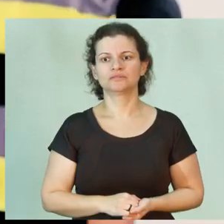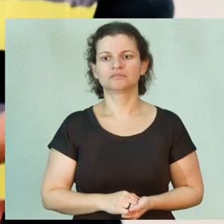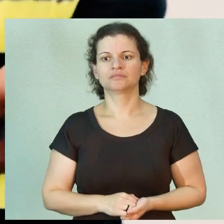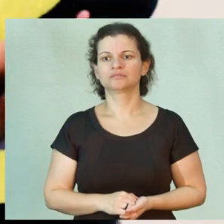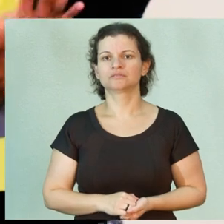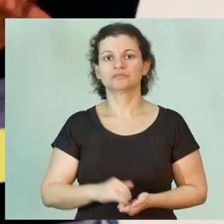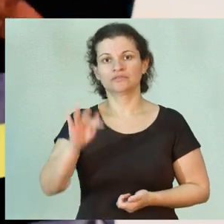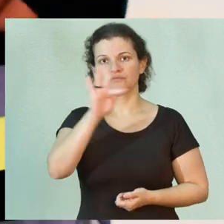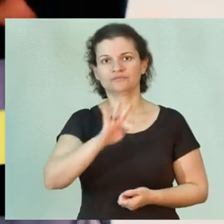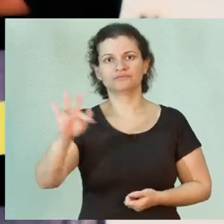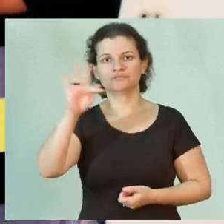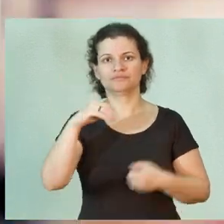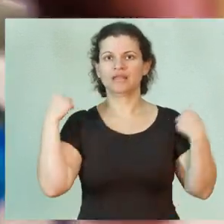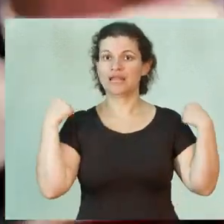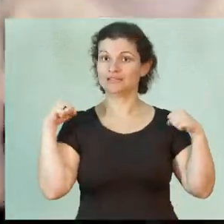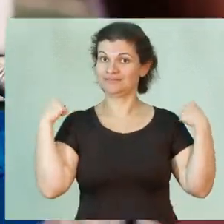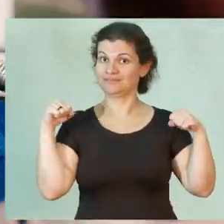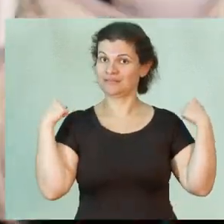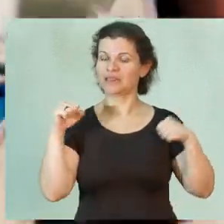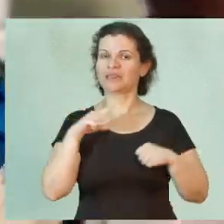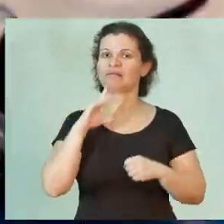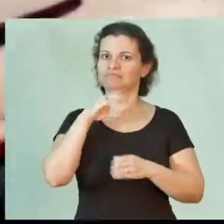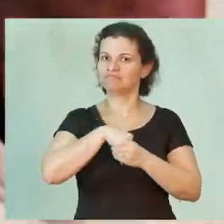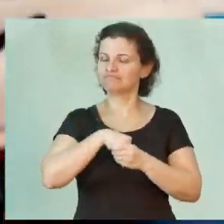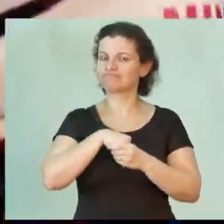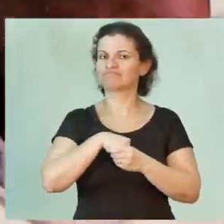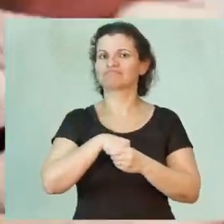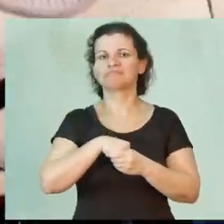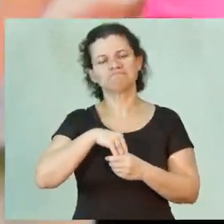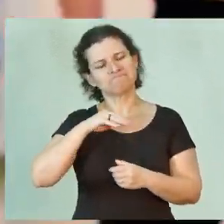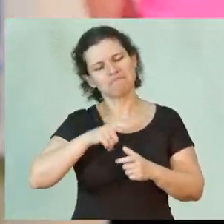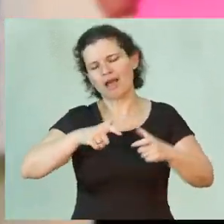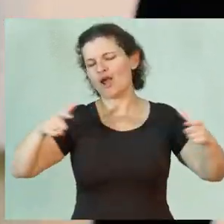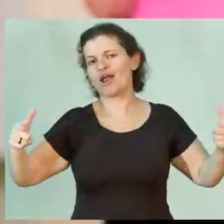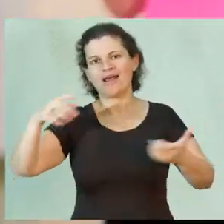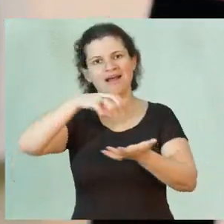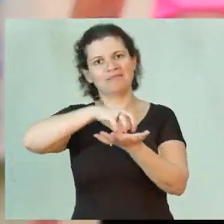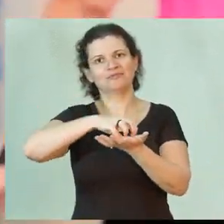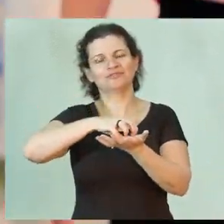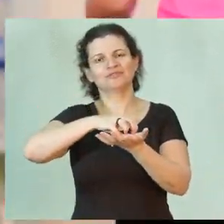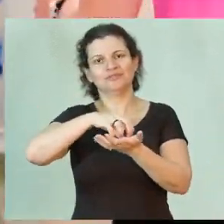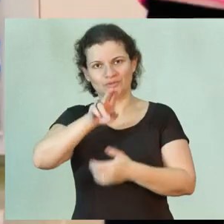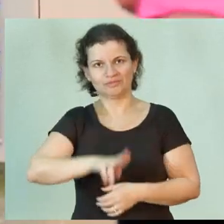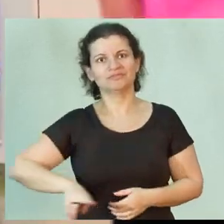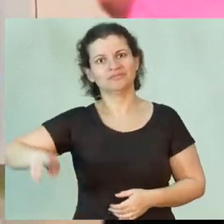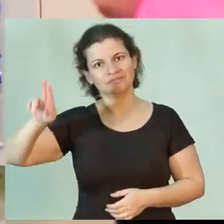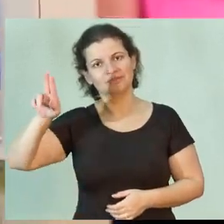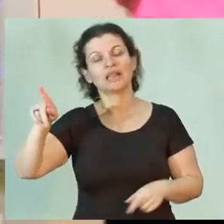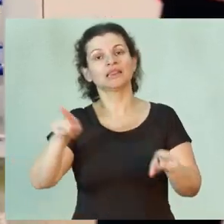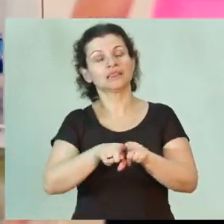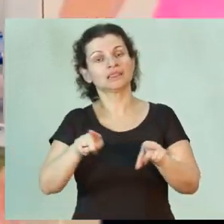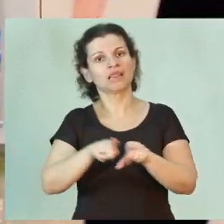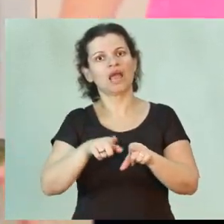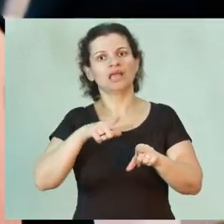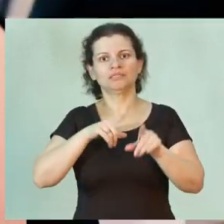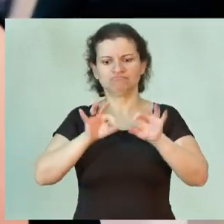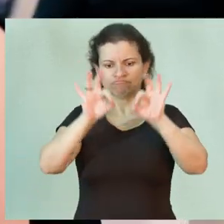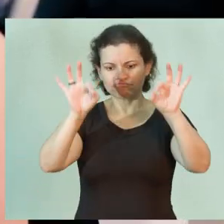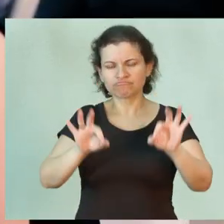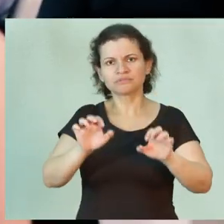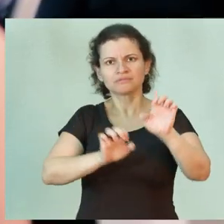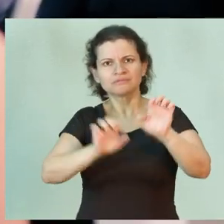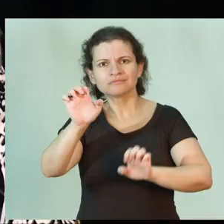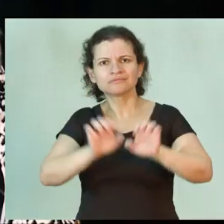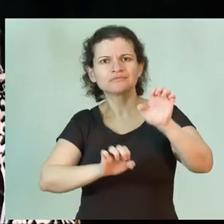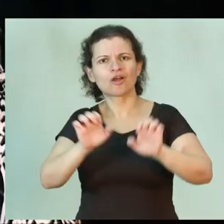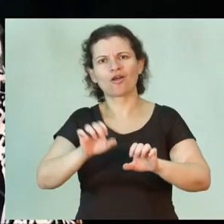A Faculdade de Educação Física está inserida em um dos maiores campos da Universidade e conta com uma estrutura completa,